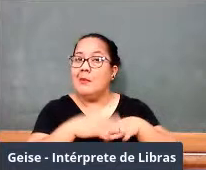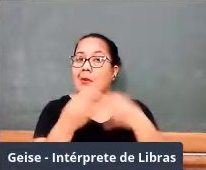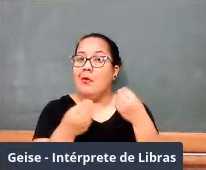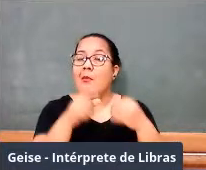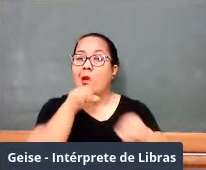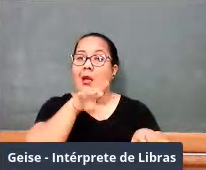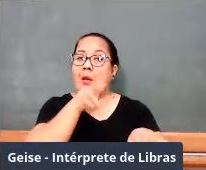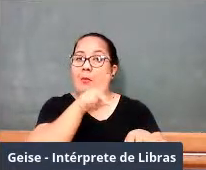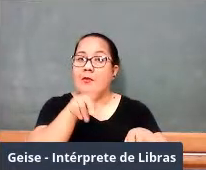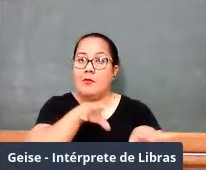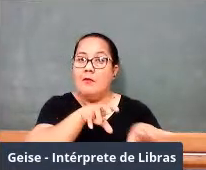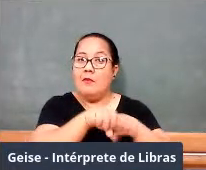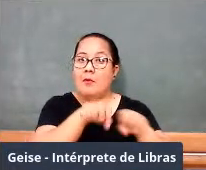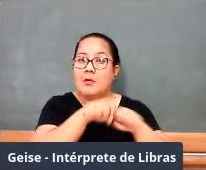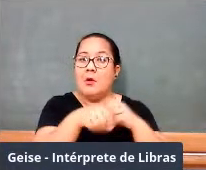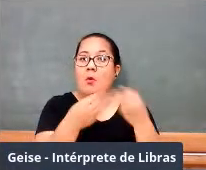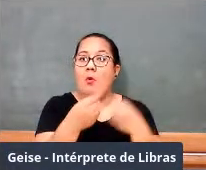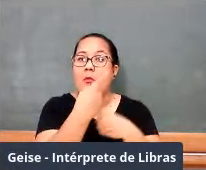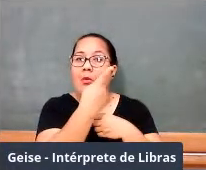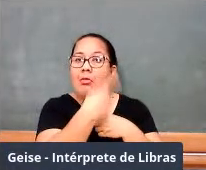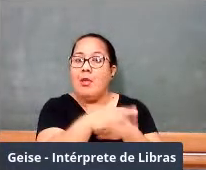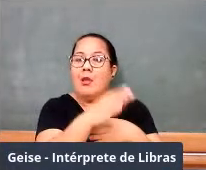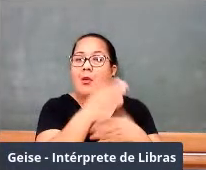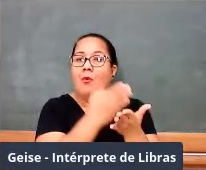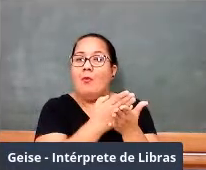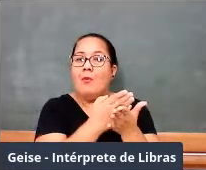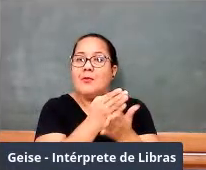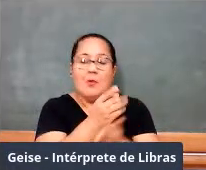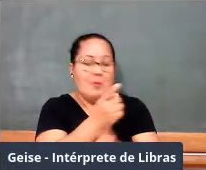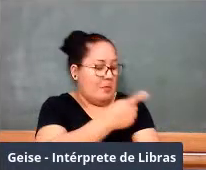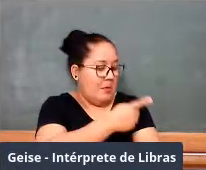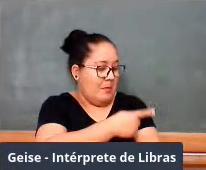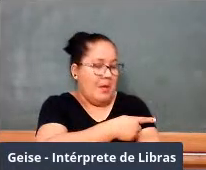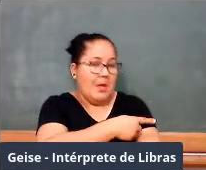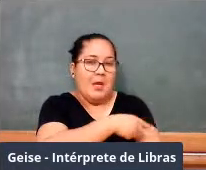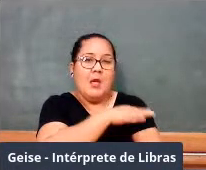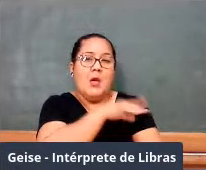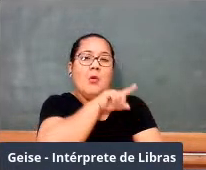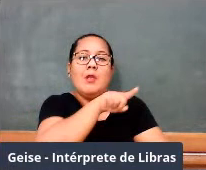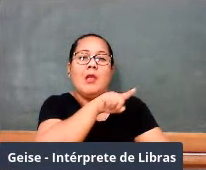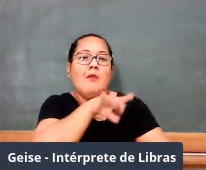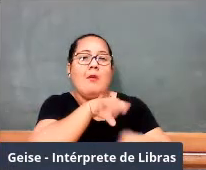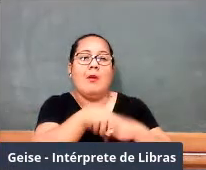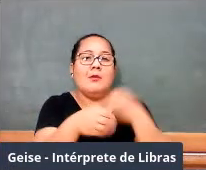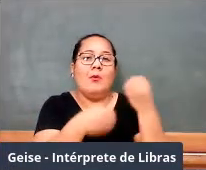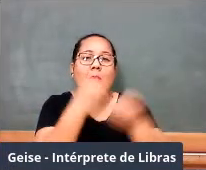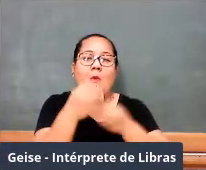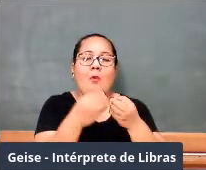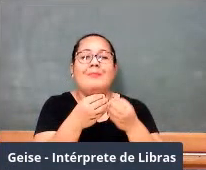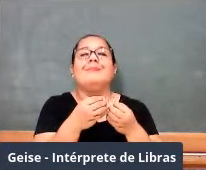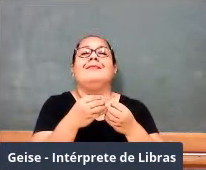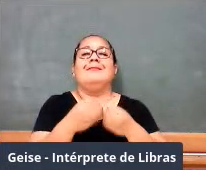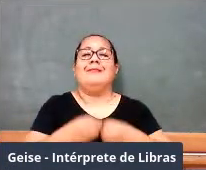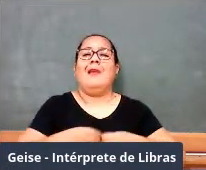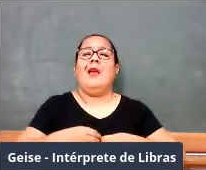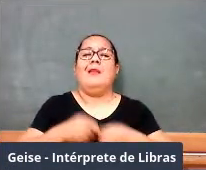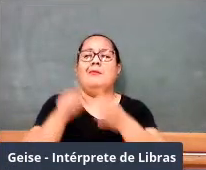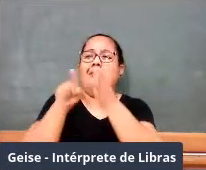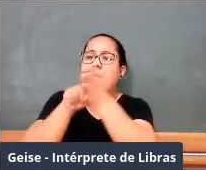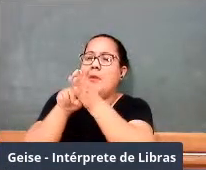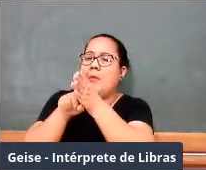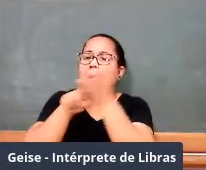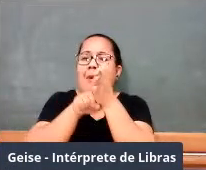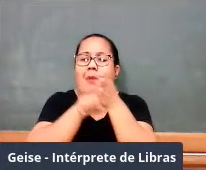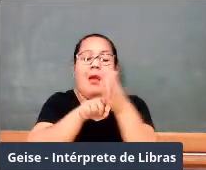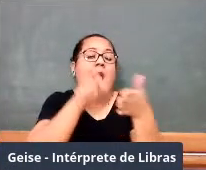professores dos primeiros anos escolares e a matemática nessa formação. Então, gente chegou nesses dois livros até